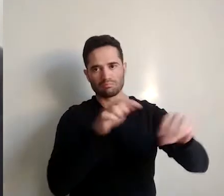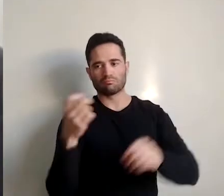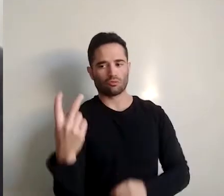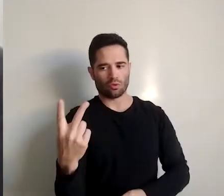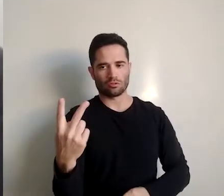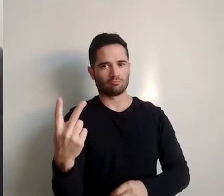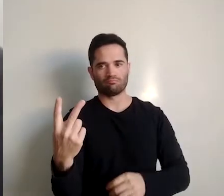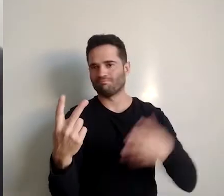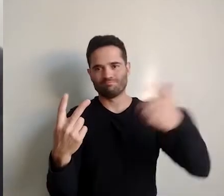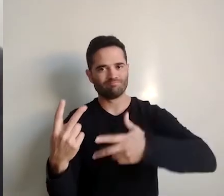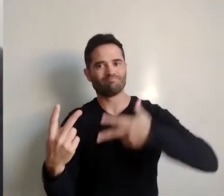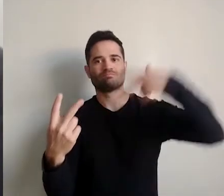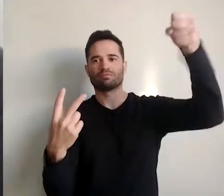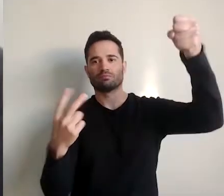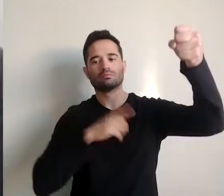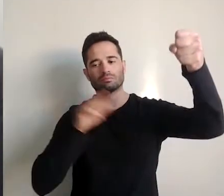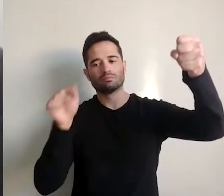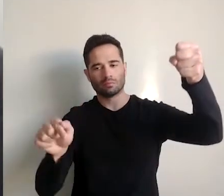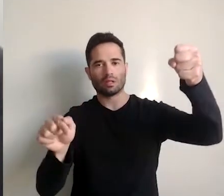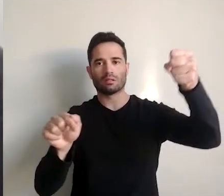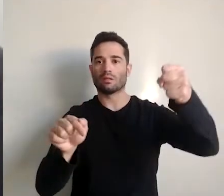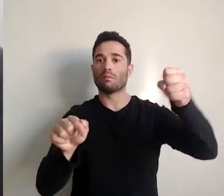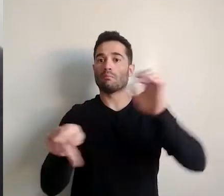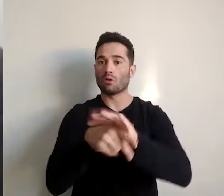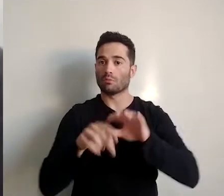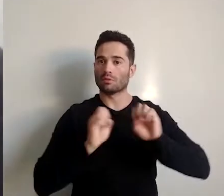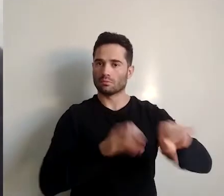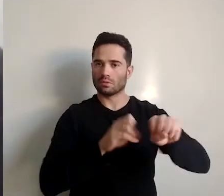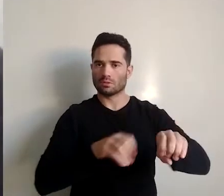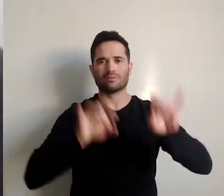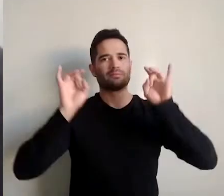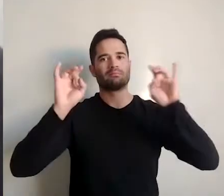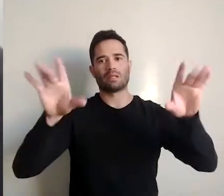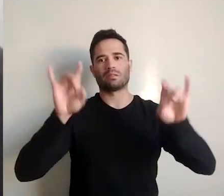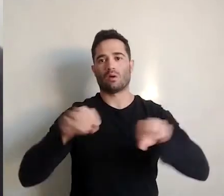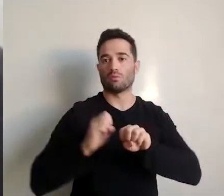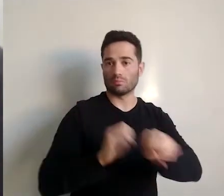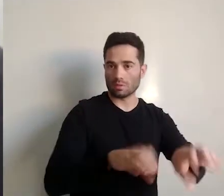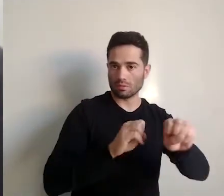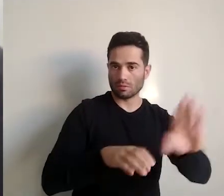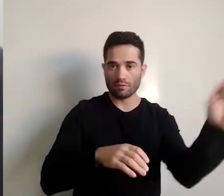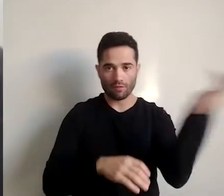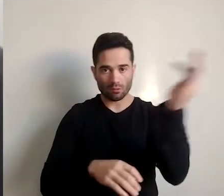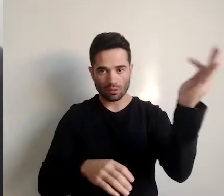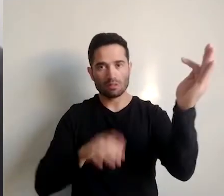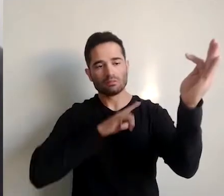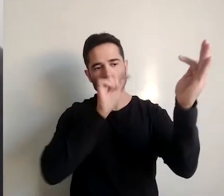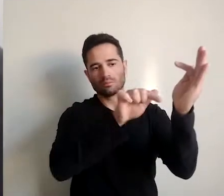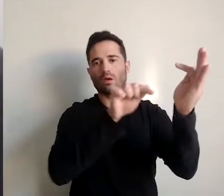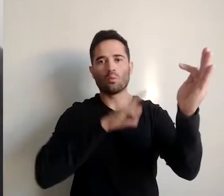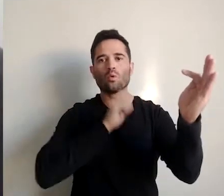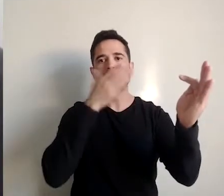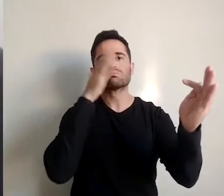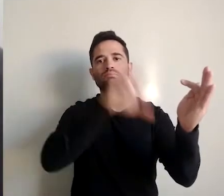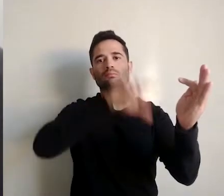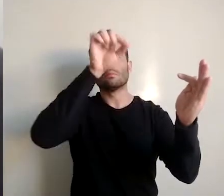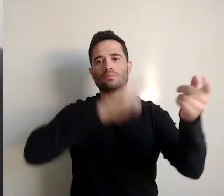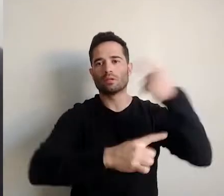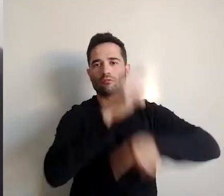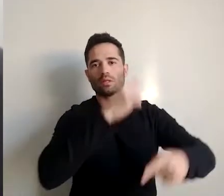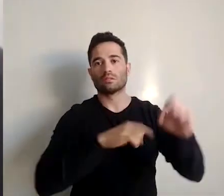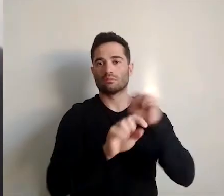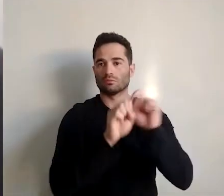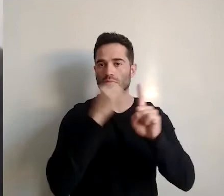ícones da educação, especialmente do ensino universitário, como instrumento de transformação social e de